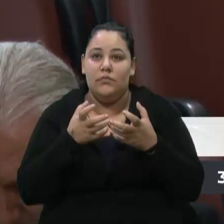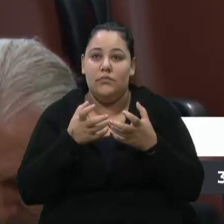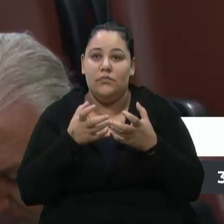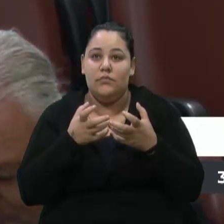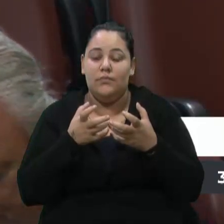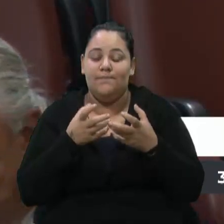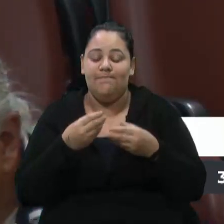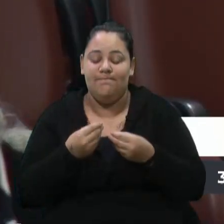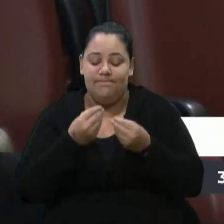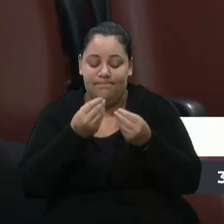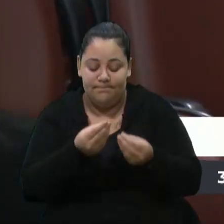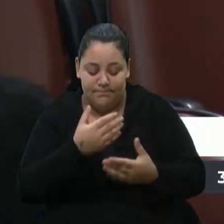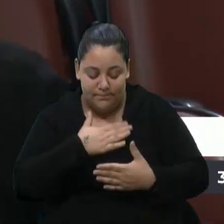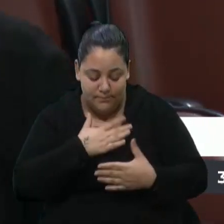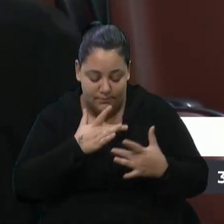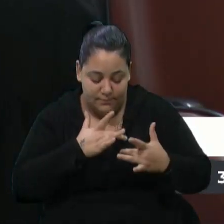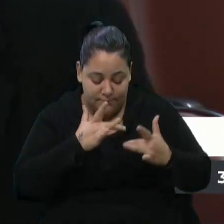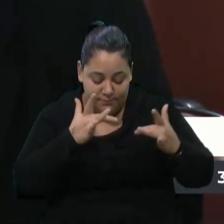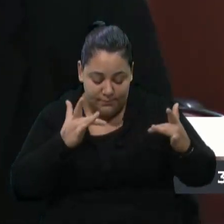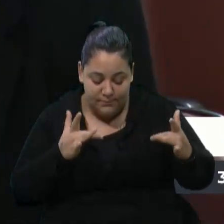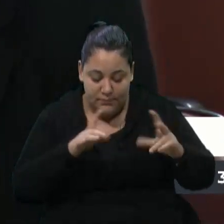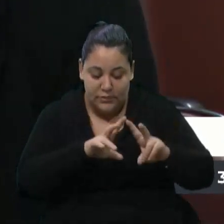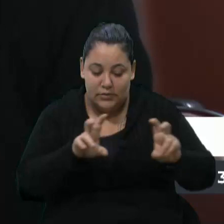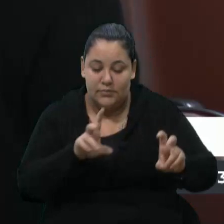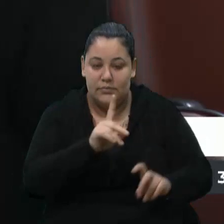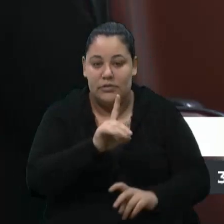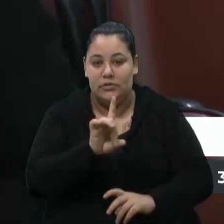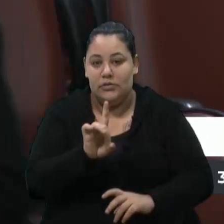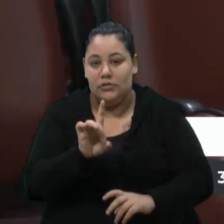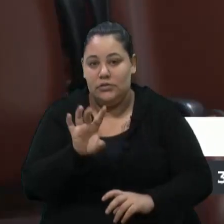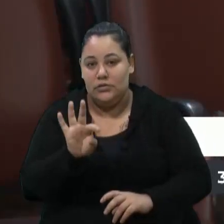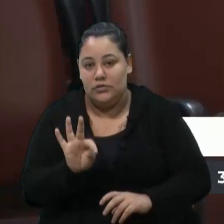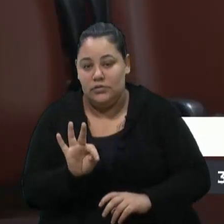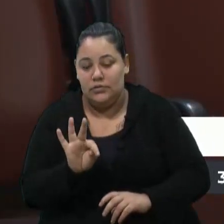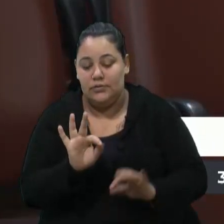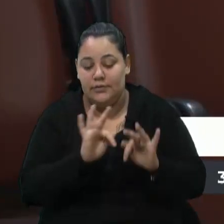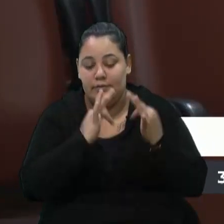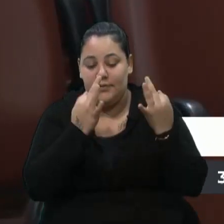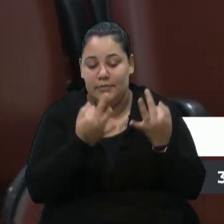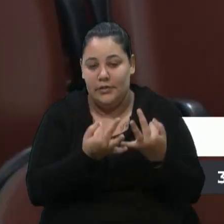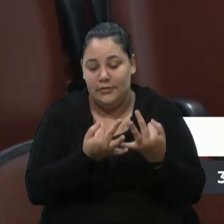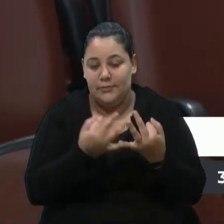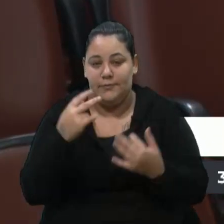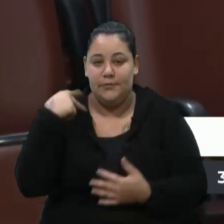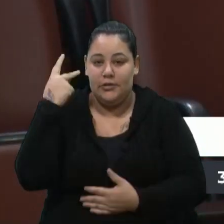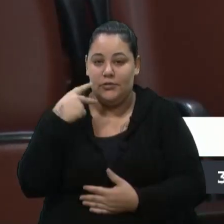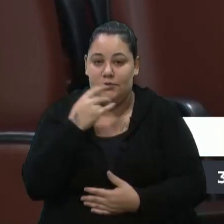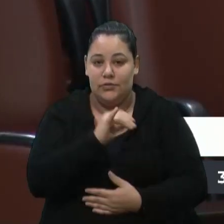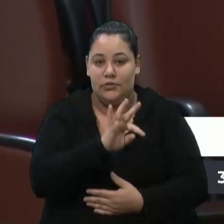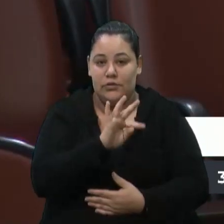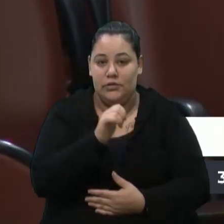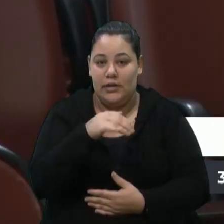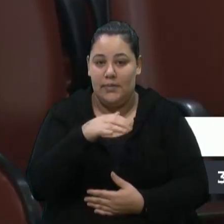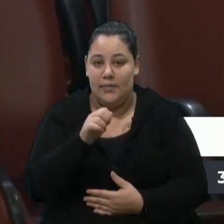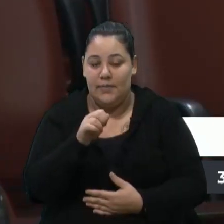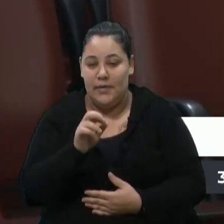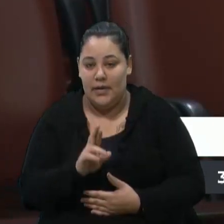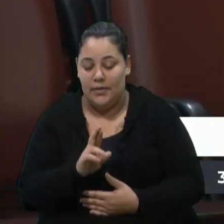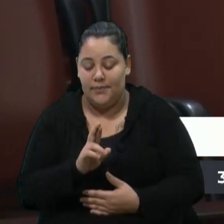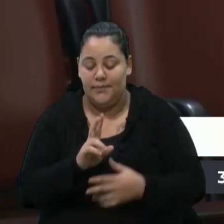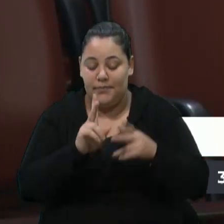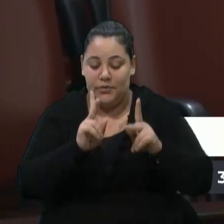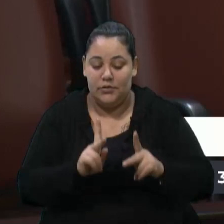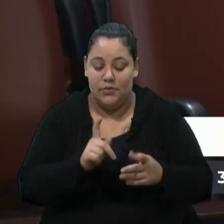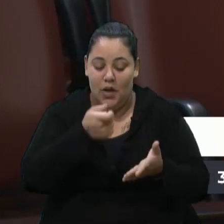solidariedade da bancada do PDT aos familiares do Itamar Cita, uma pessoa que lutou